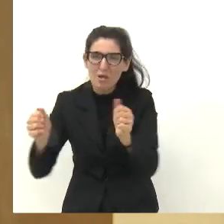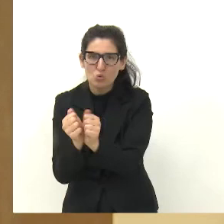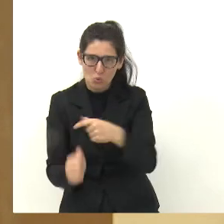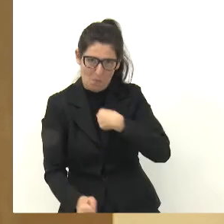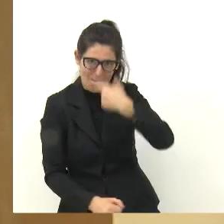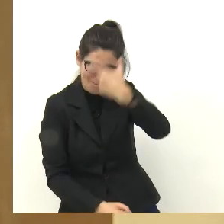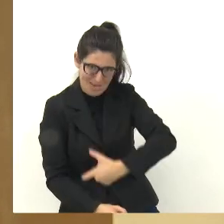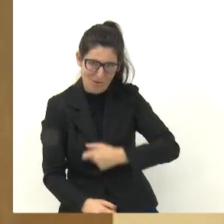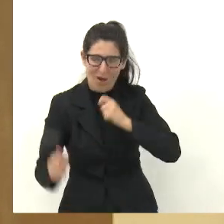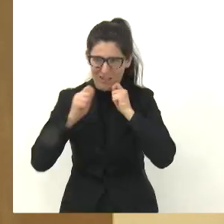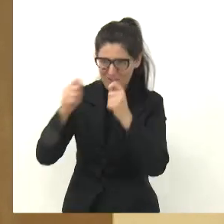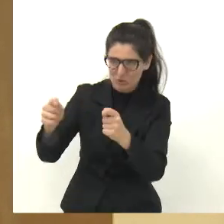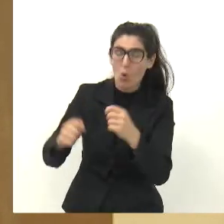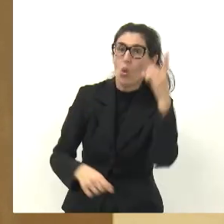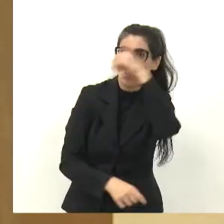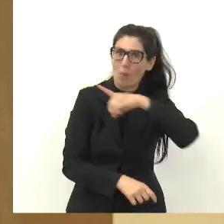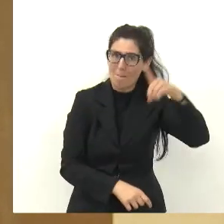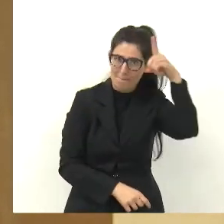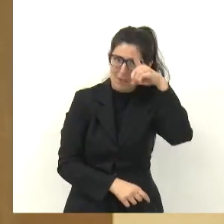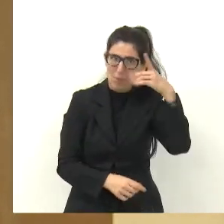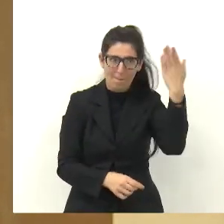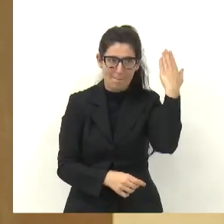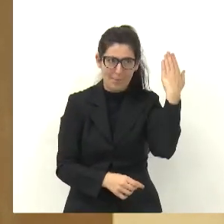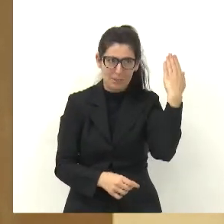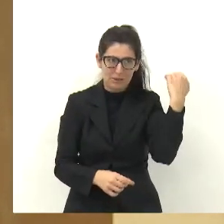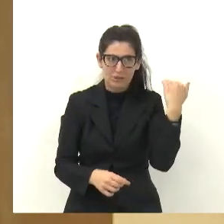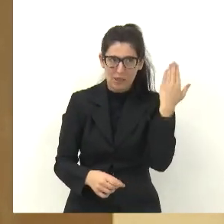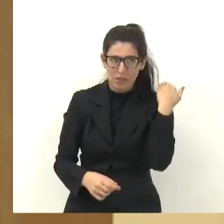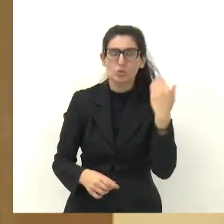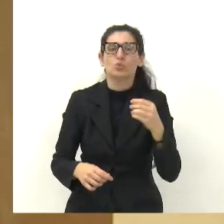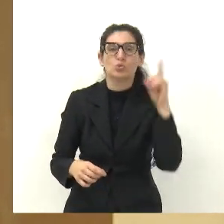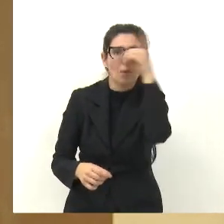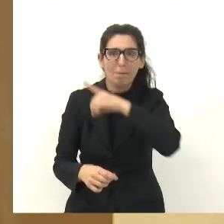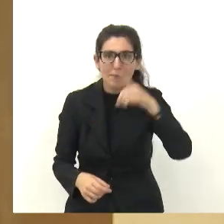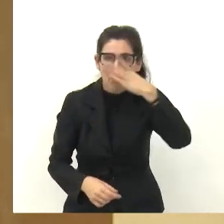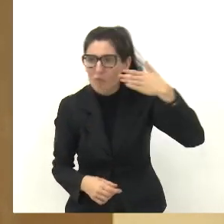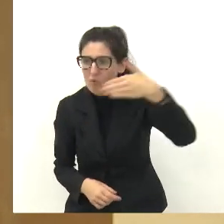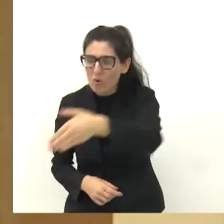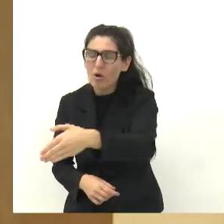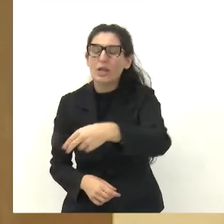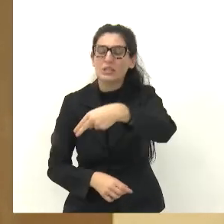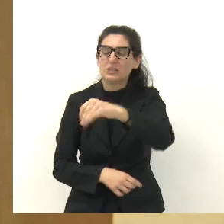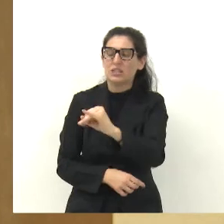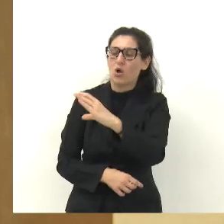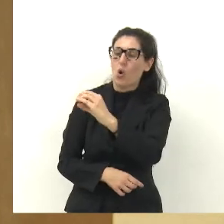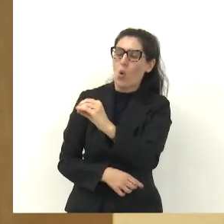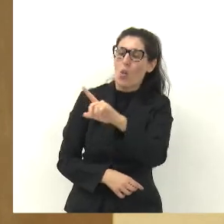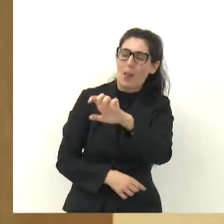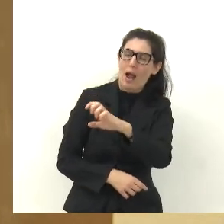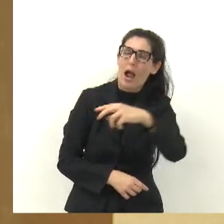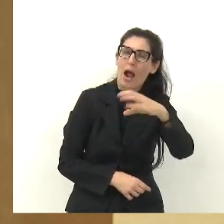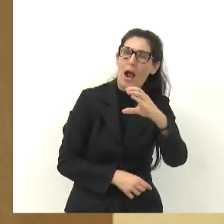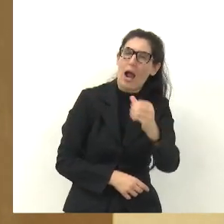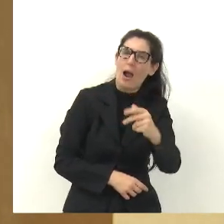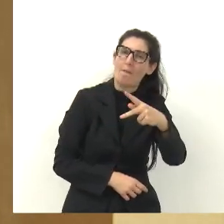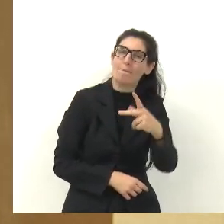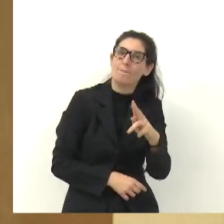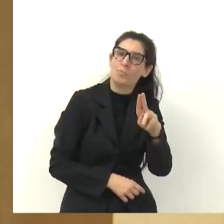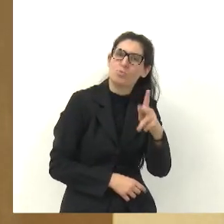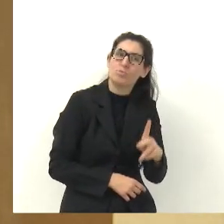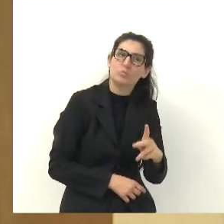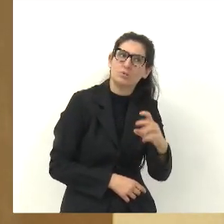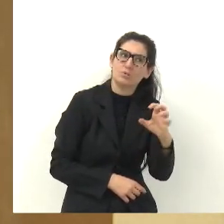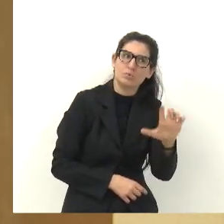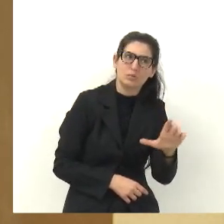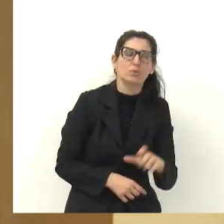domingo lá na feira ali, na Nicola Capuz, e muita gente passou ali. Quero agradecer ao Firmino, ao